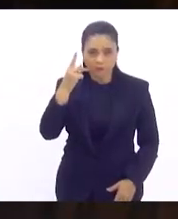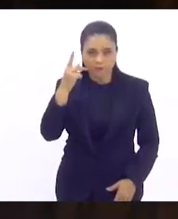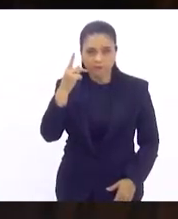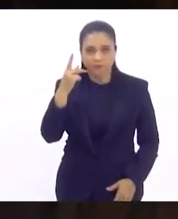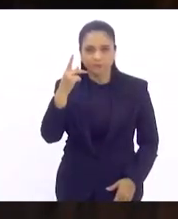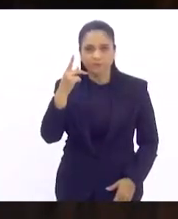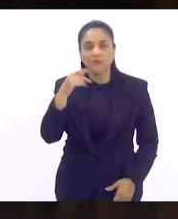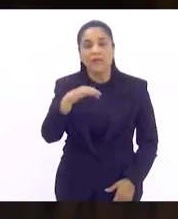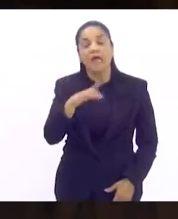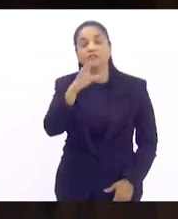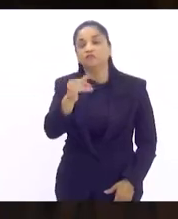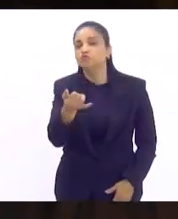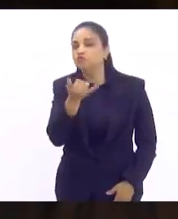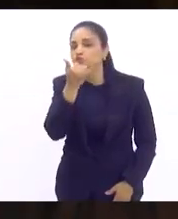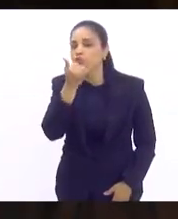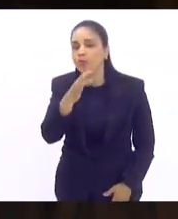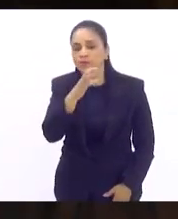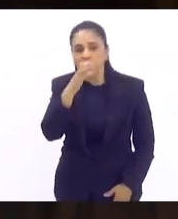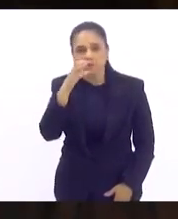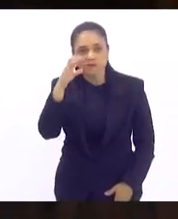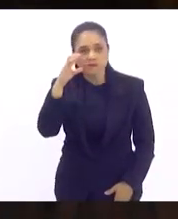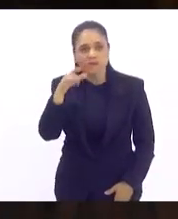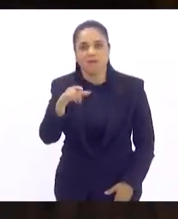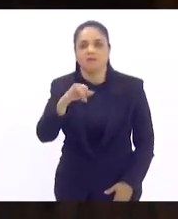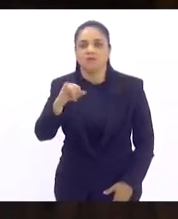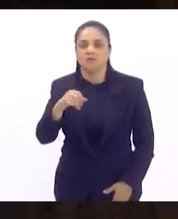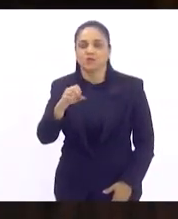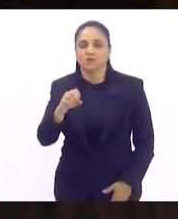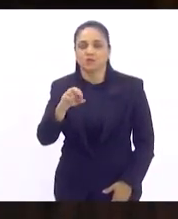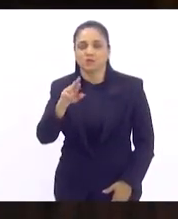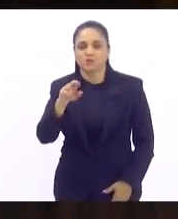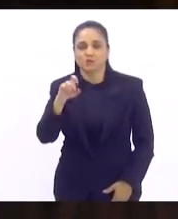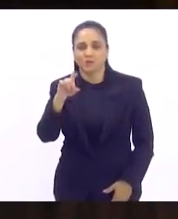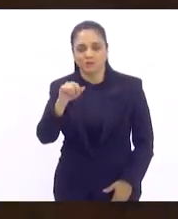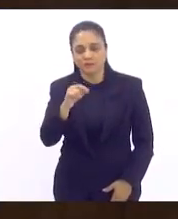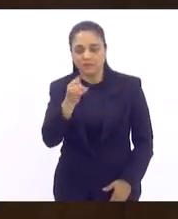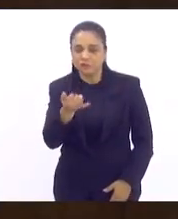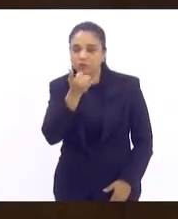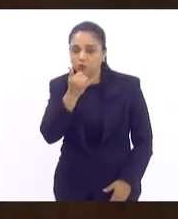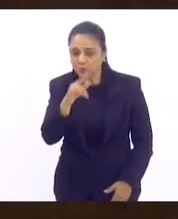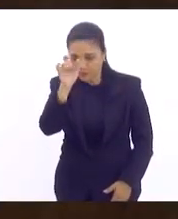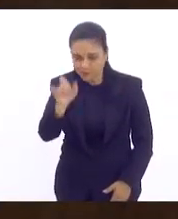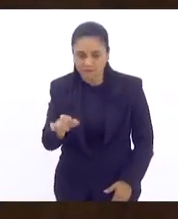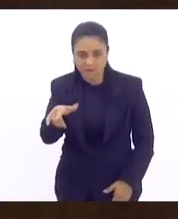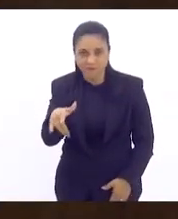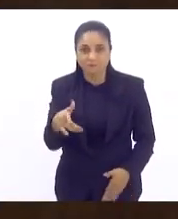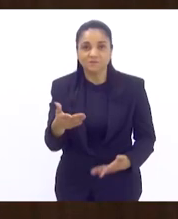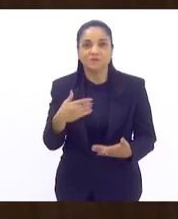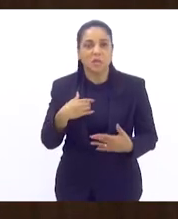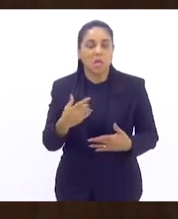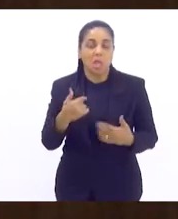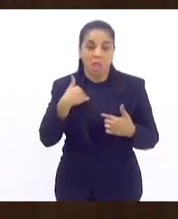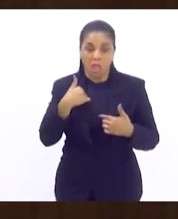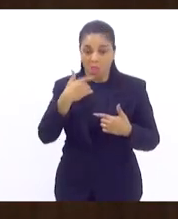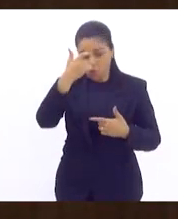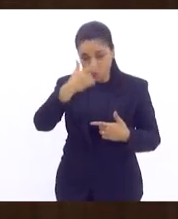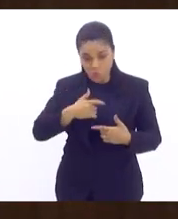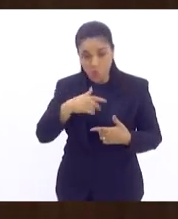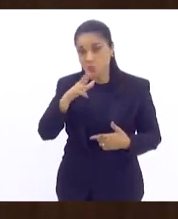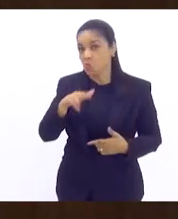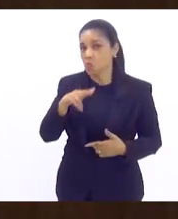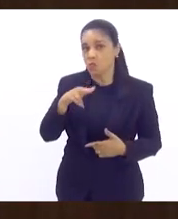Célia Jordão está ali. Desculpa, Célia. Eu jamais teria a ousadia e descortesia